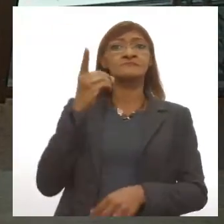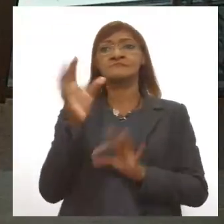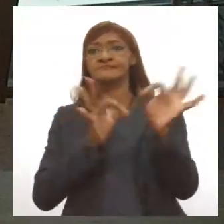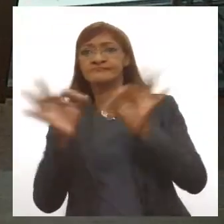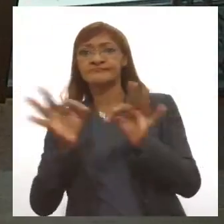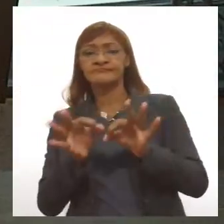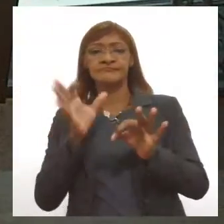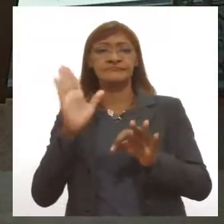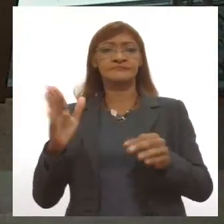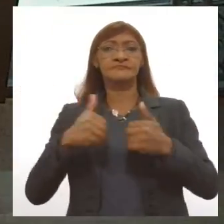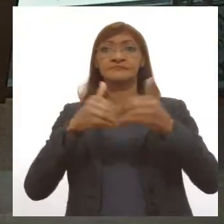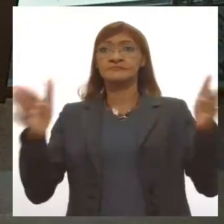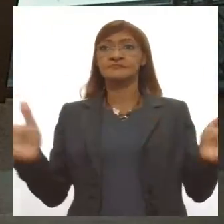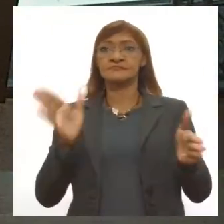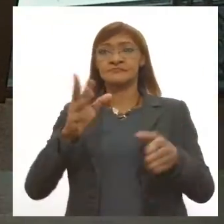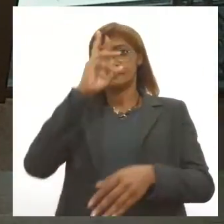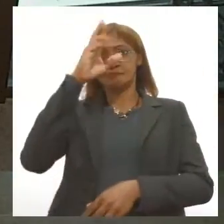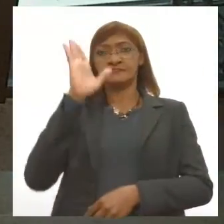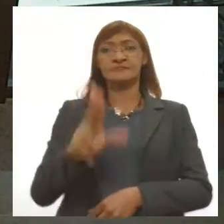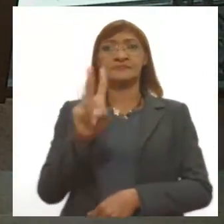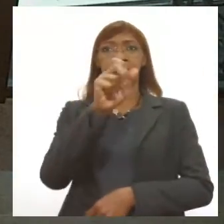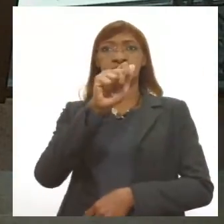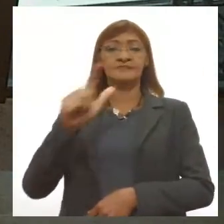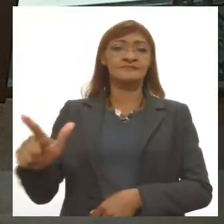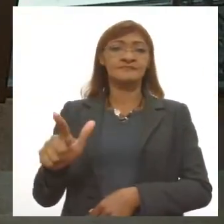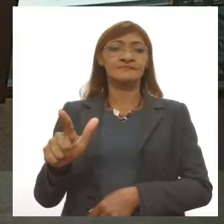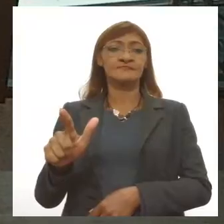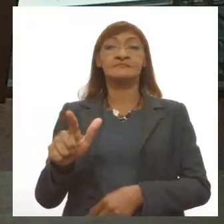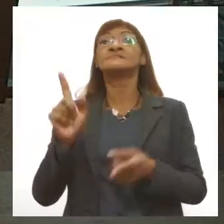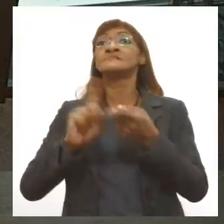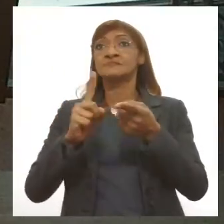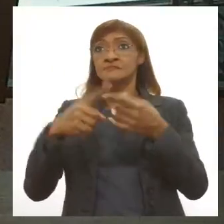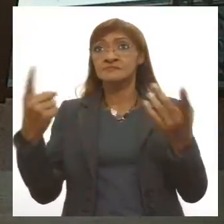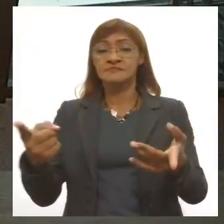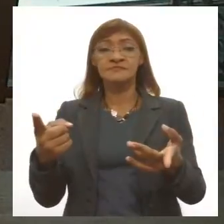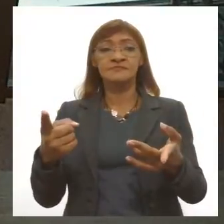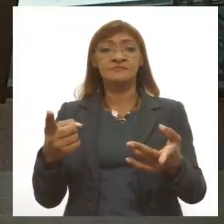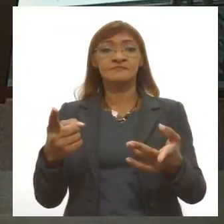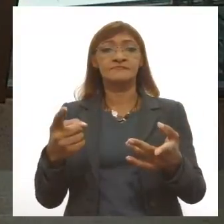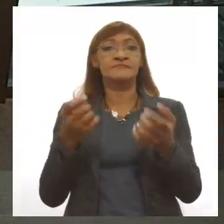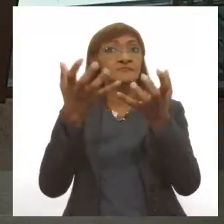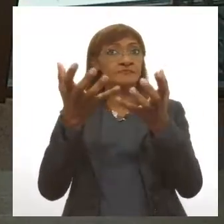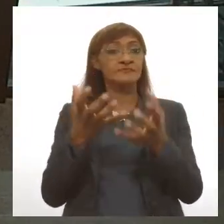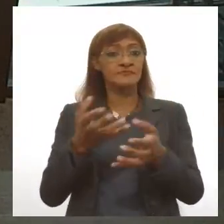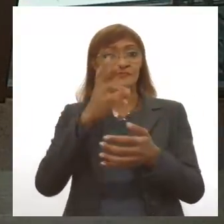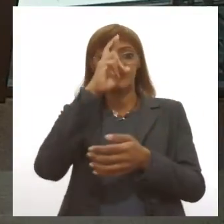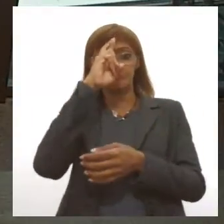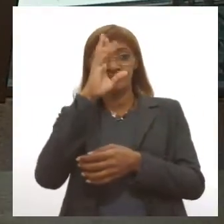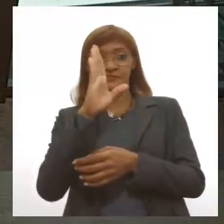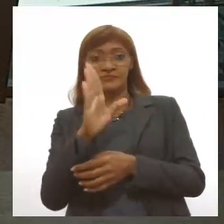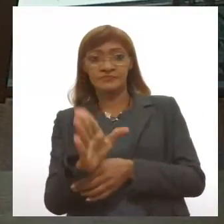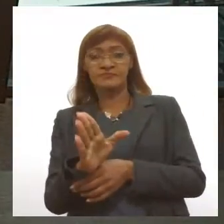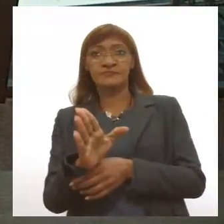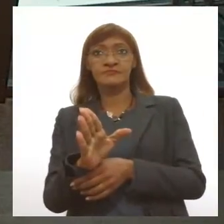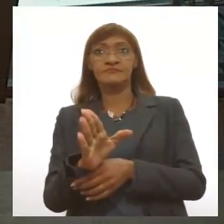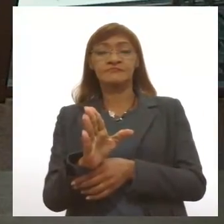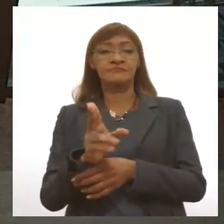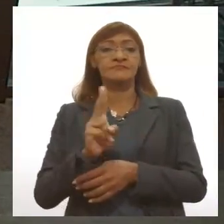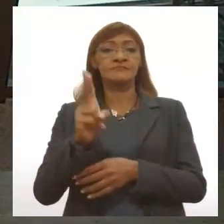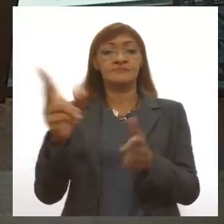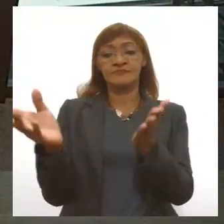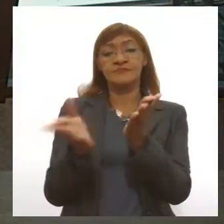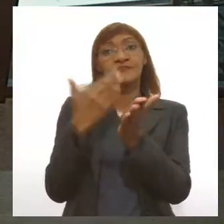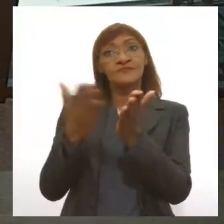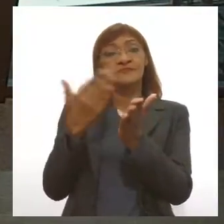e tem a Leste Notícia ao meio de meia com Valquíria Miron. Quero deixar uma ressalva aí que no meio de meia nós vamos apresentar a matéria sobre o livro do